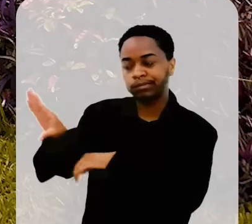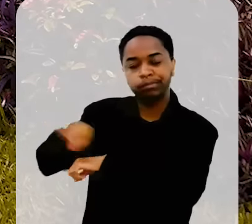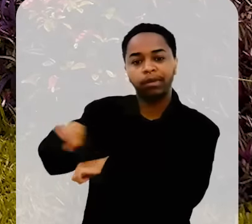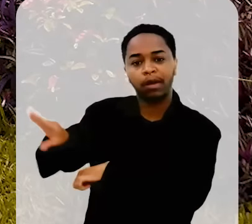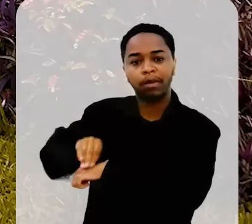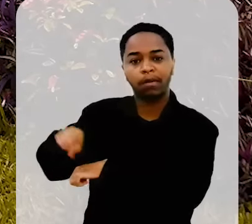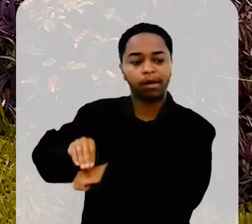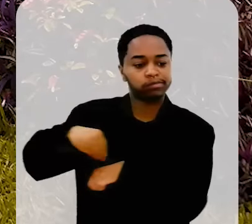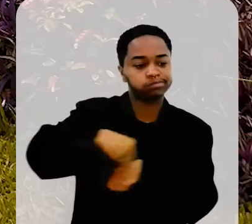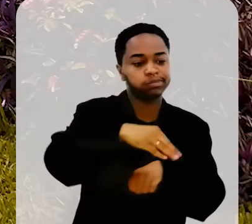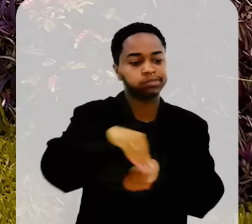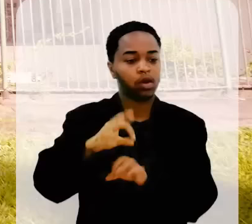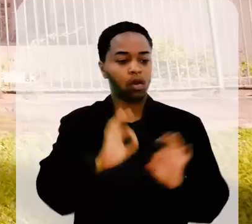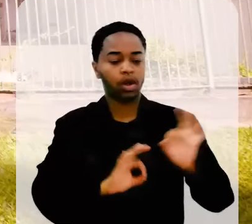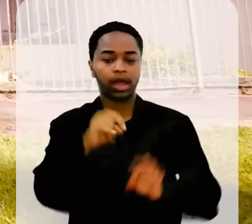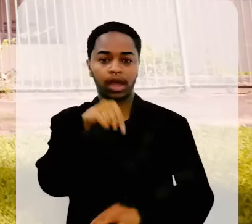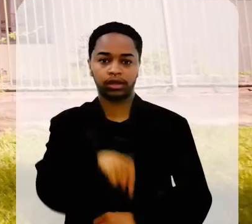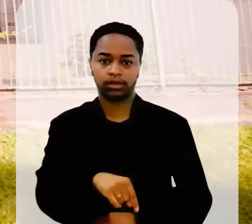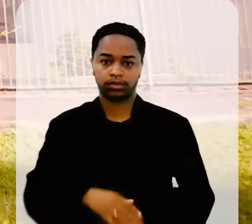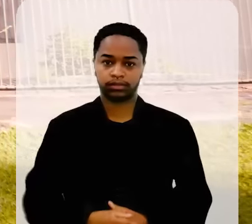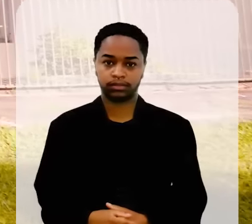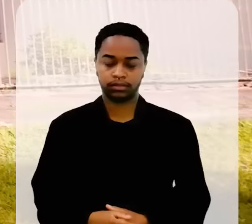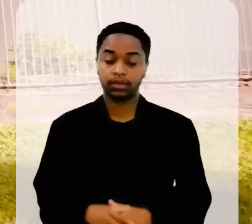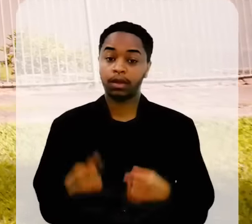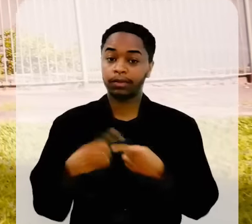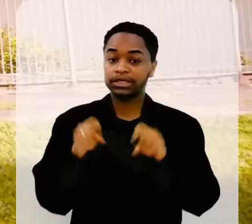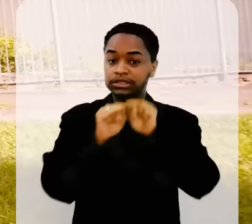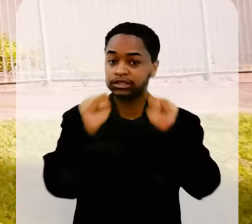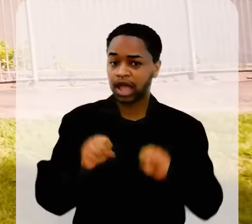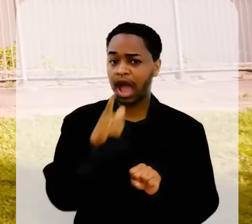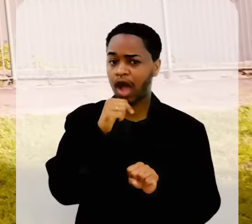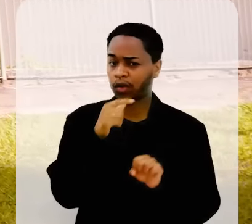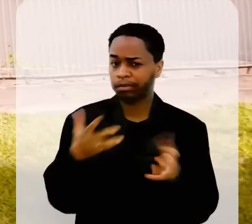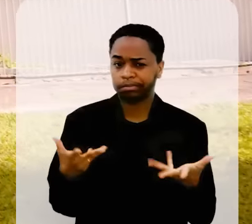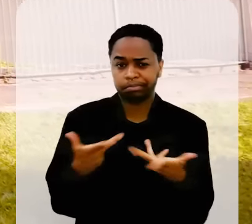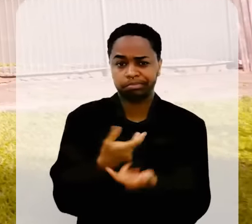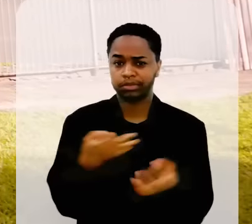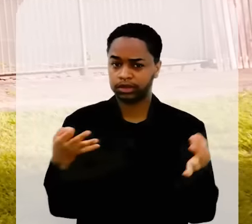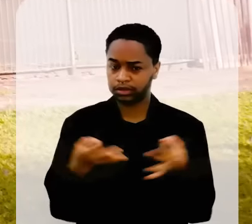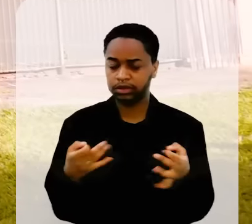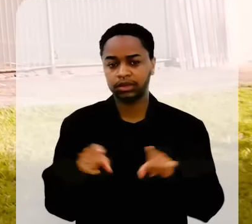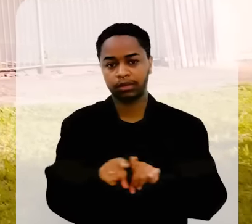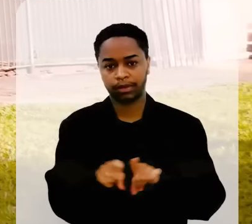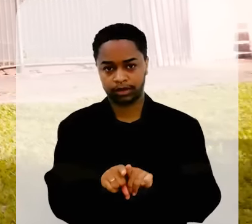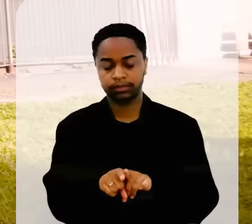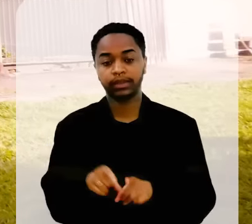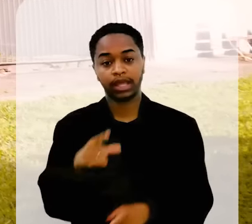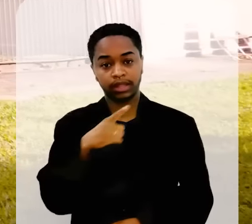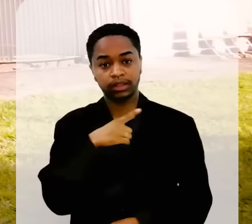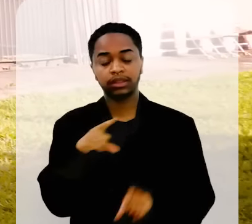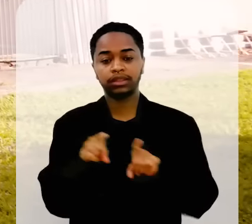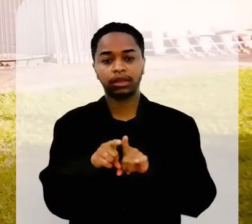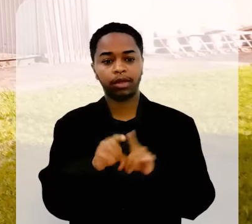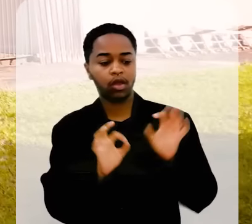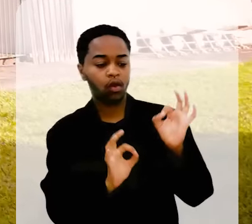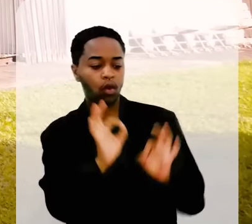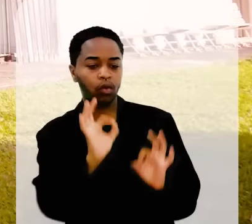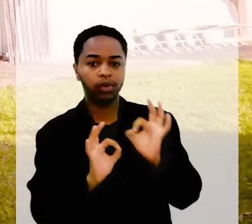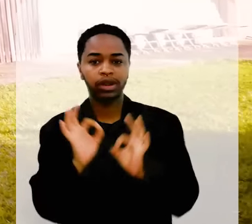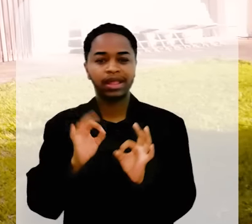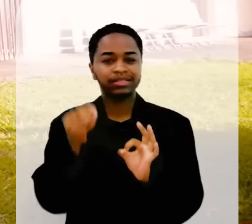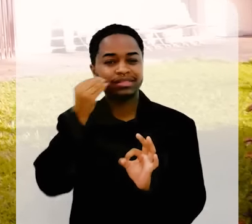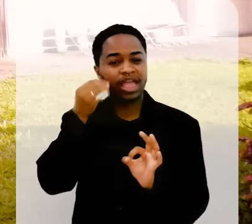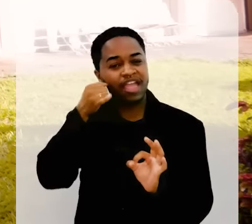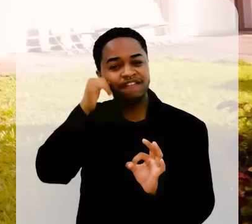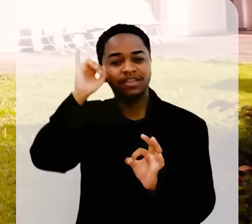da modernidade da época e empregava aqui. O sistema hidráulico aqui é espetacular, nós temos aqui a